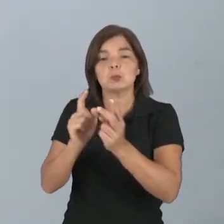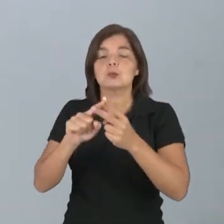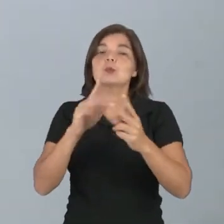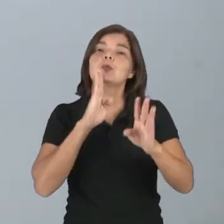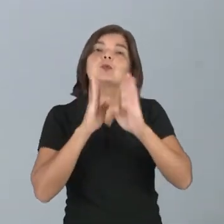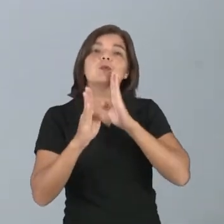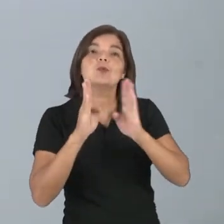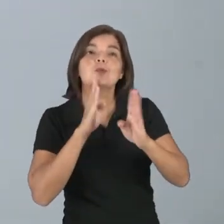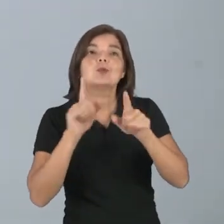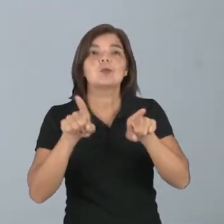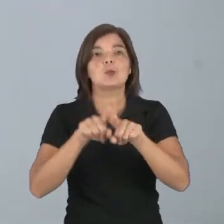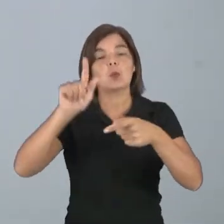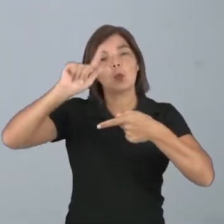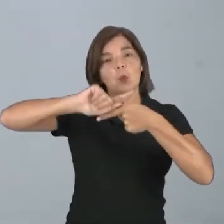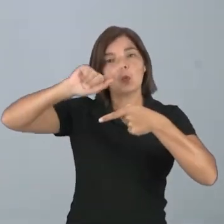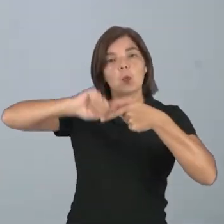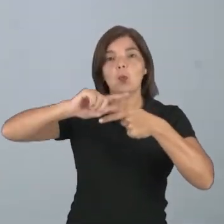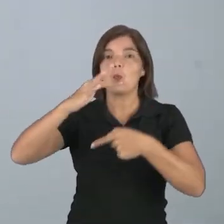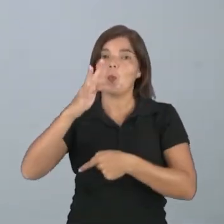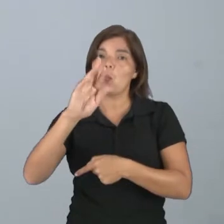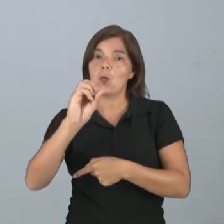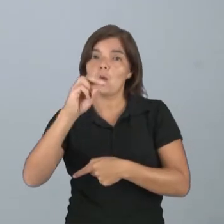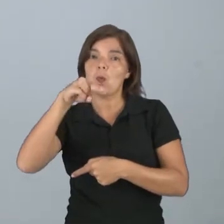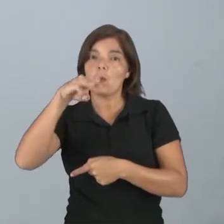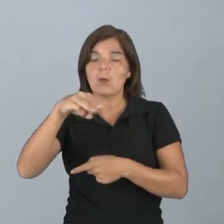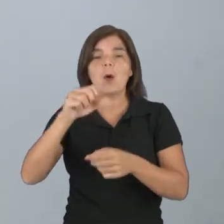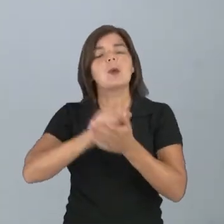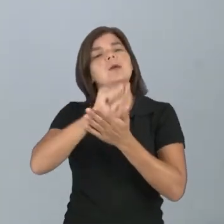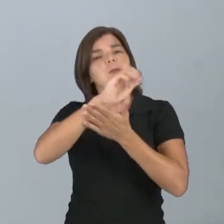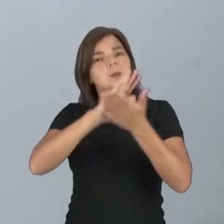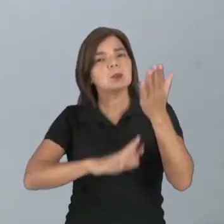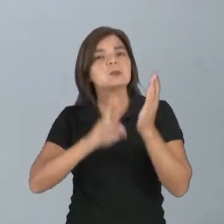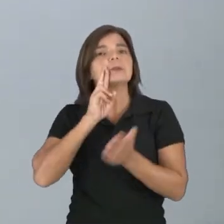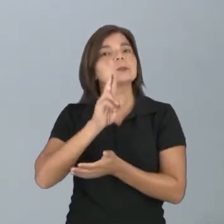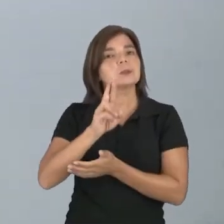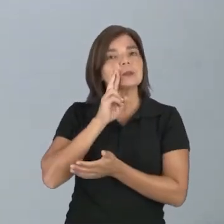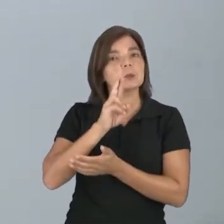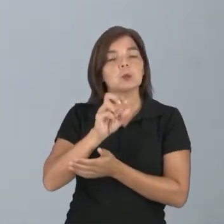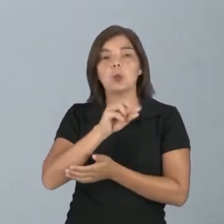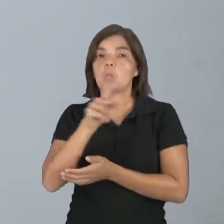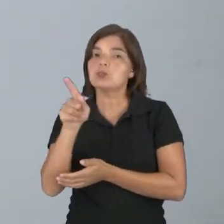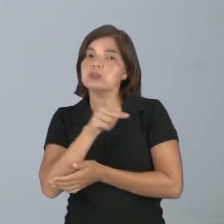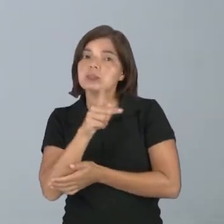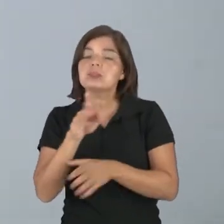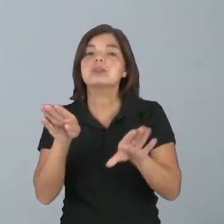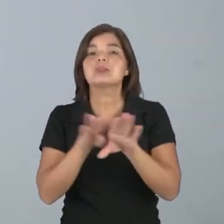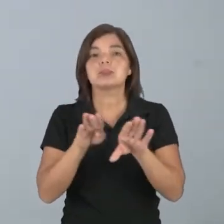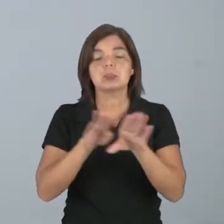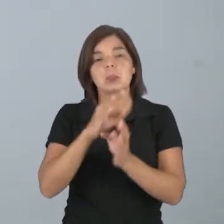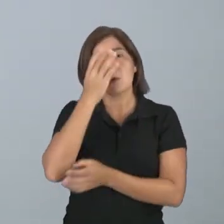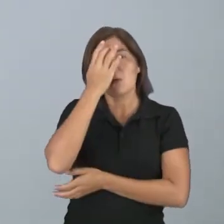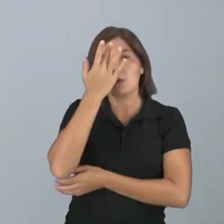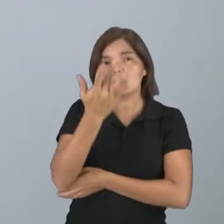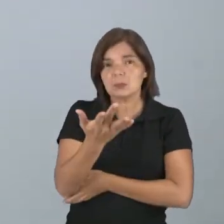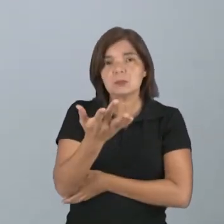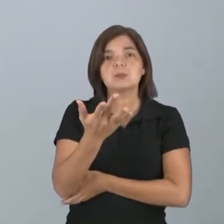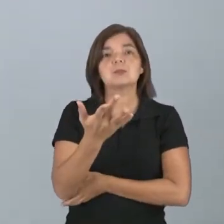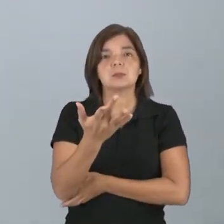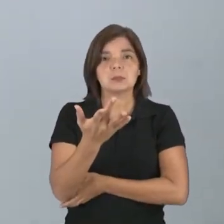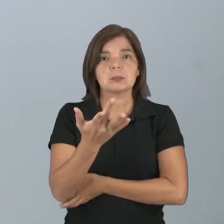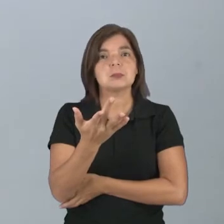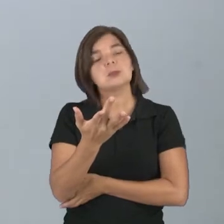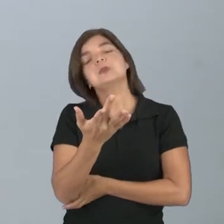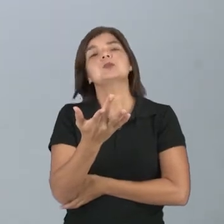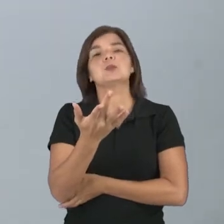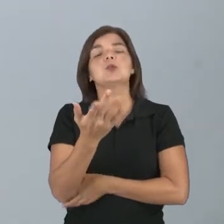Facebook, Google Forms para poder fazer suas atividades, o professor também ter a sua facilidade de